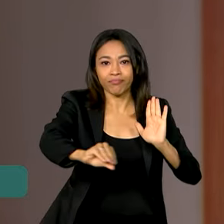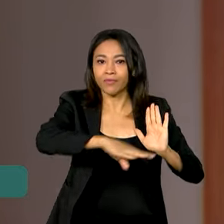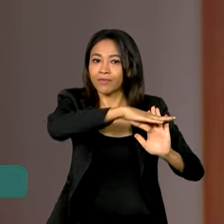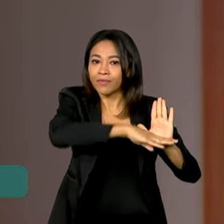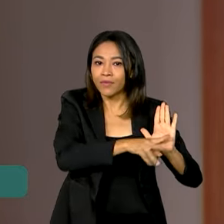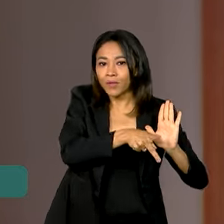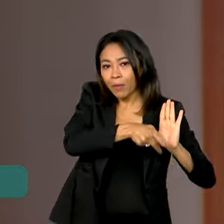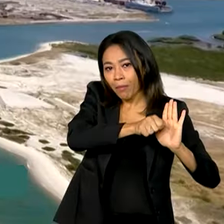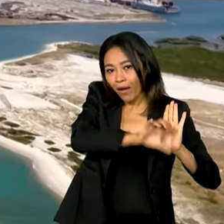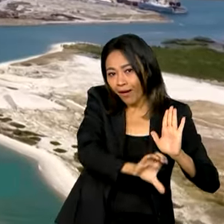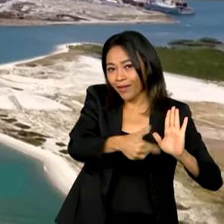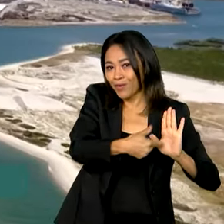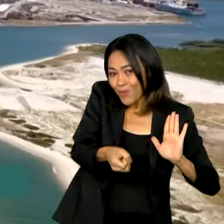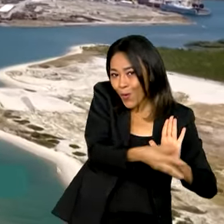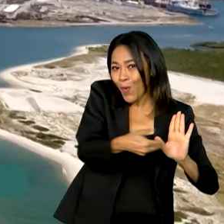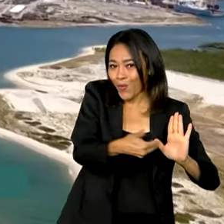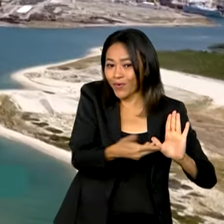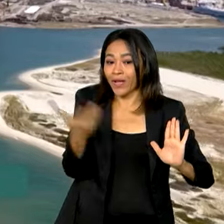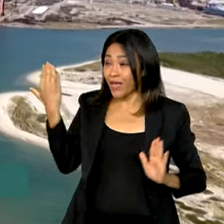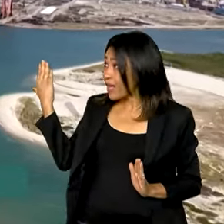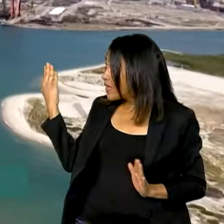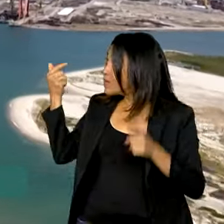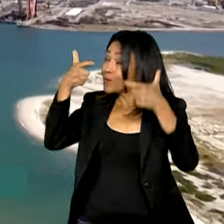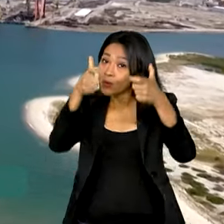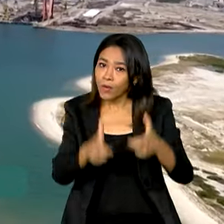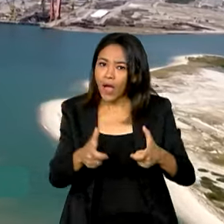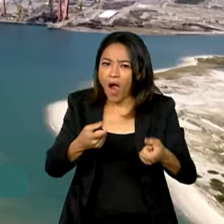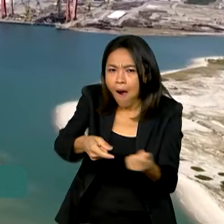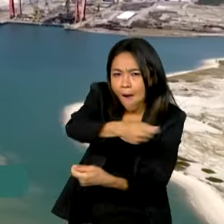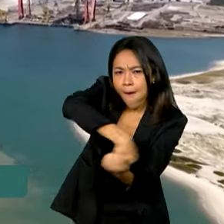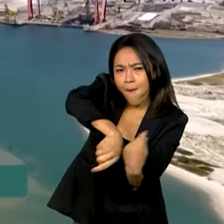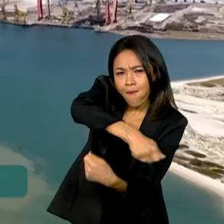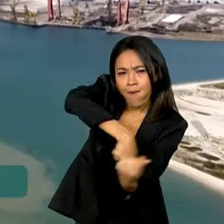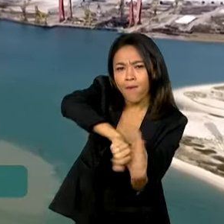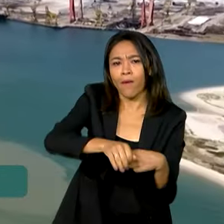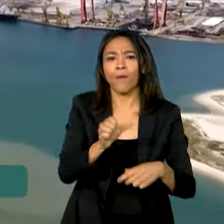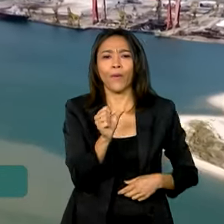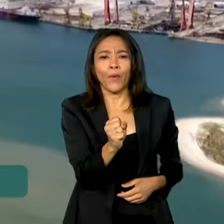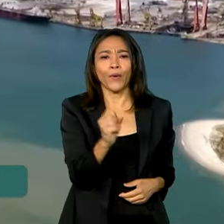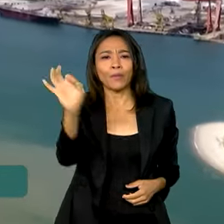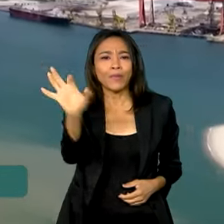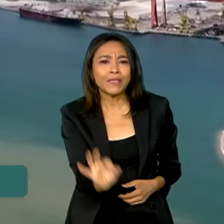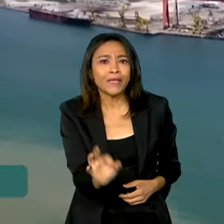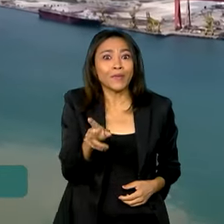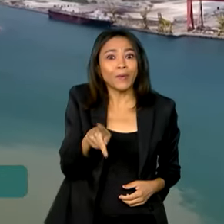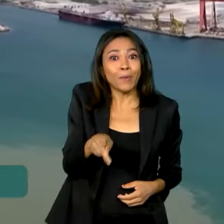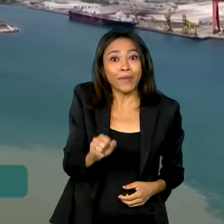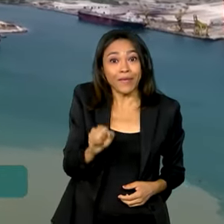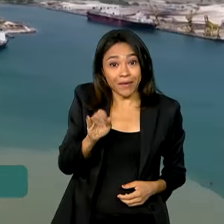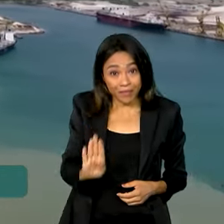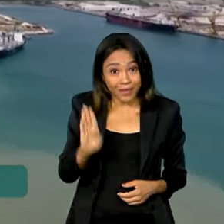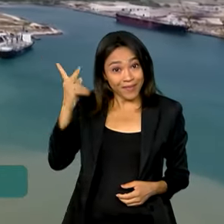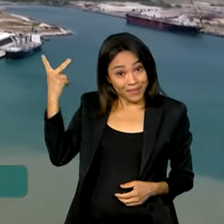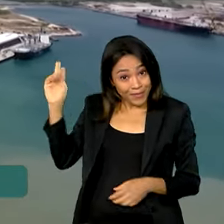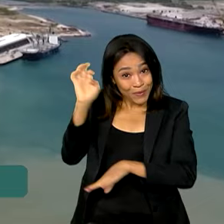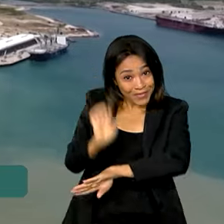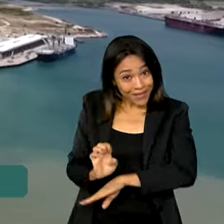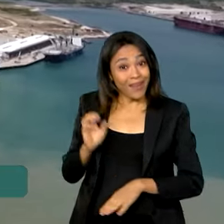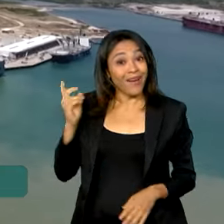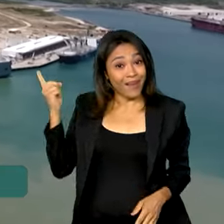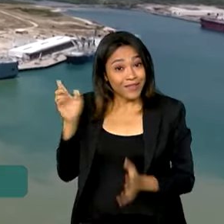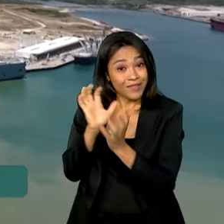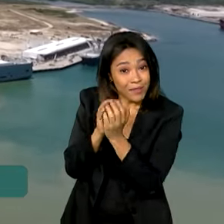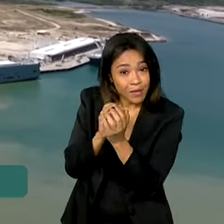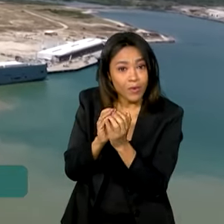de Aceleração do Crescimento. Suape movimenta quase 8% do PIB, o Produto Interno Bruto, do estado de Pernambuco.